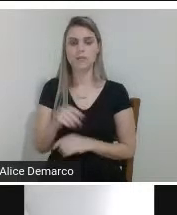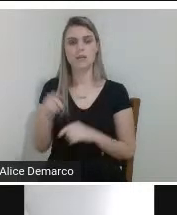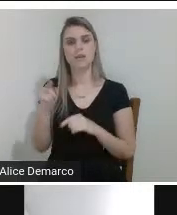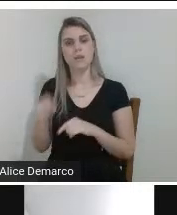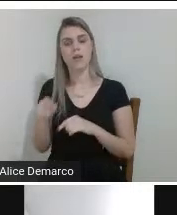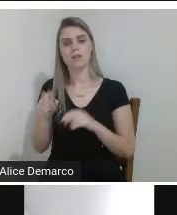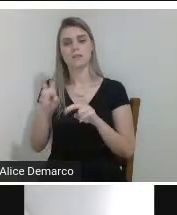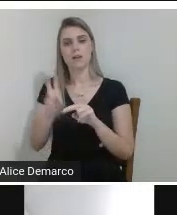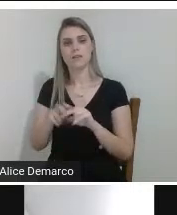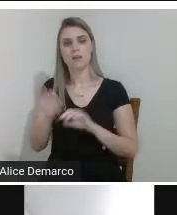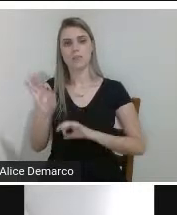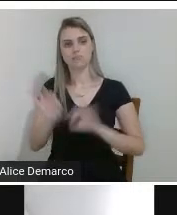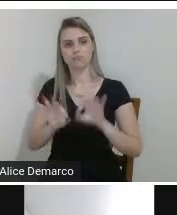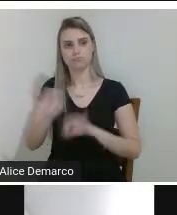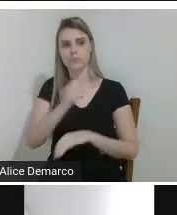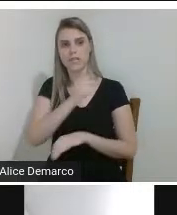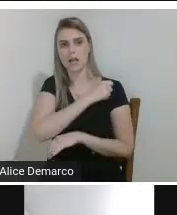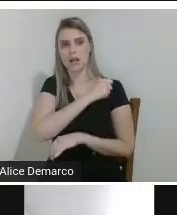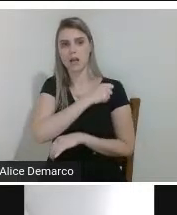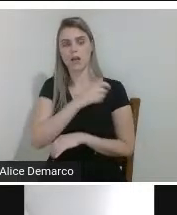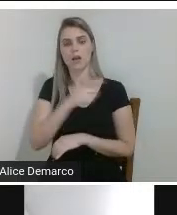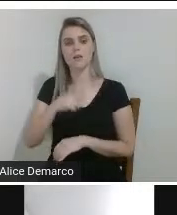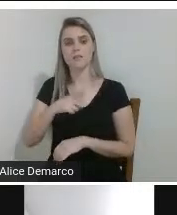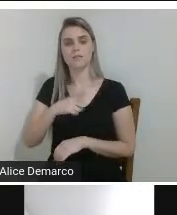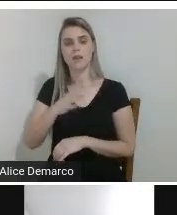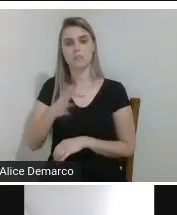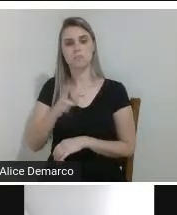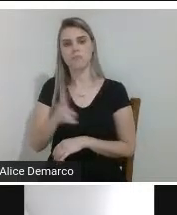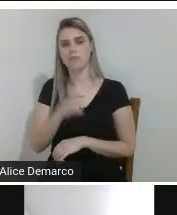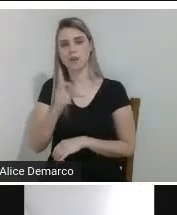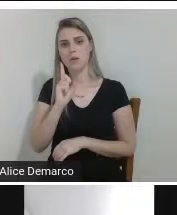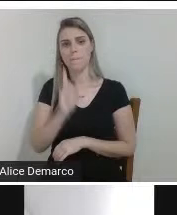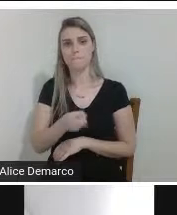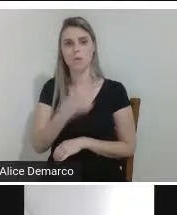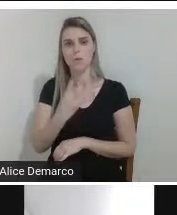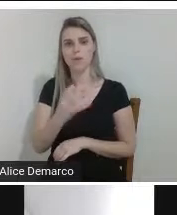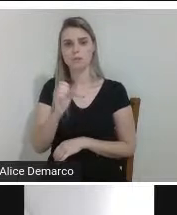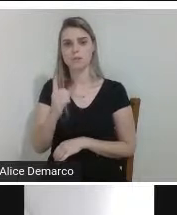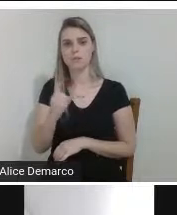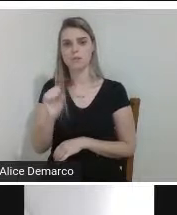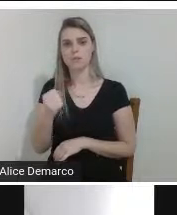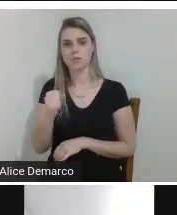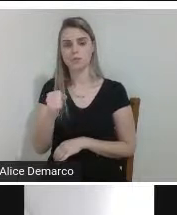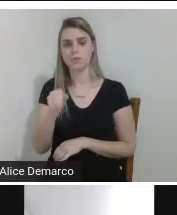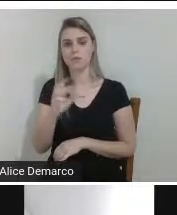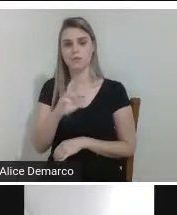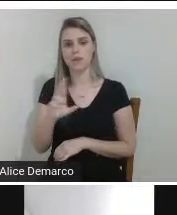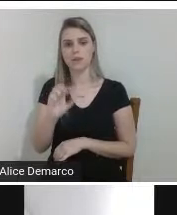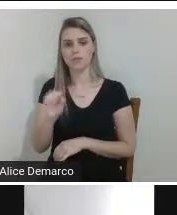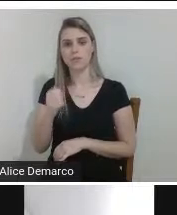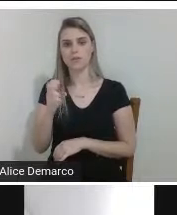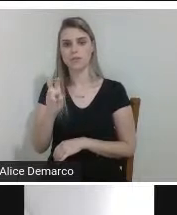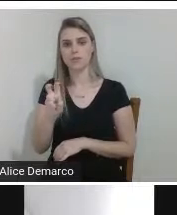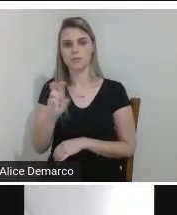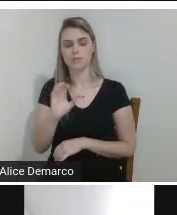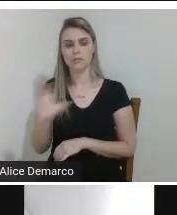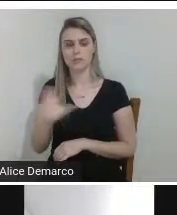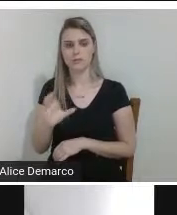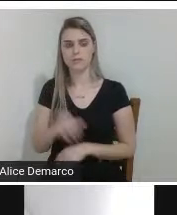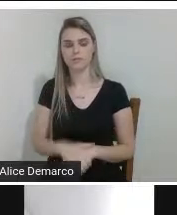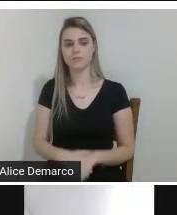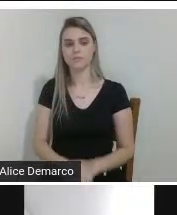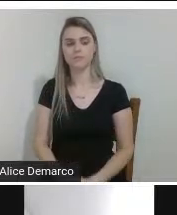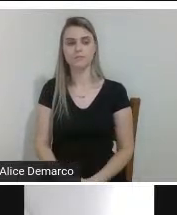cadeira que foi projetada ela terá um aproximado de 1.418 reais com 85 centavos